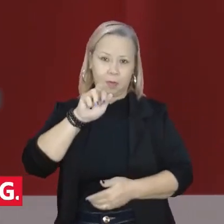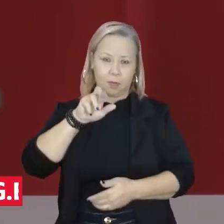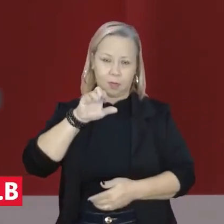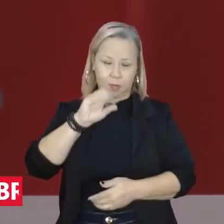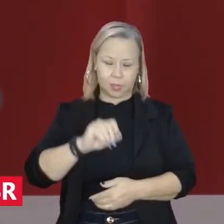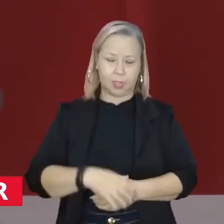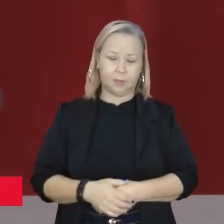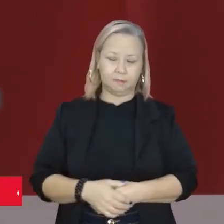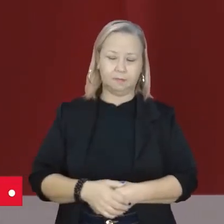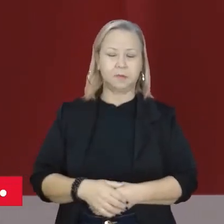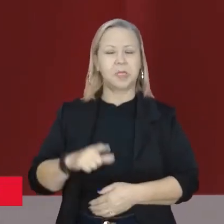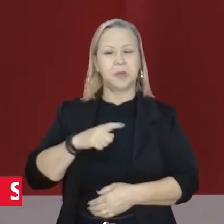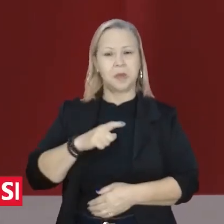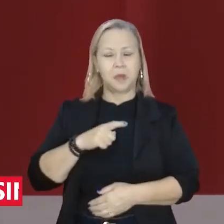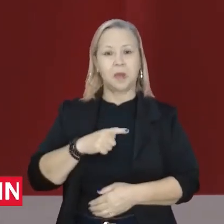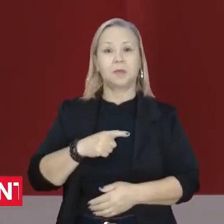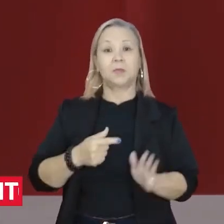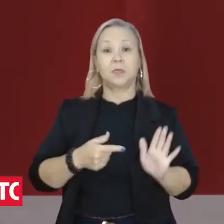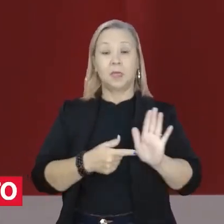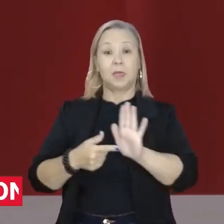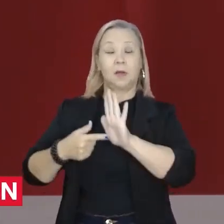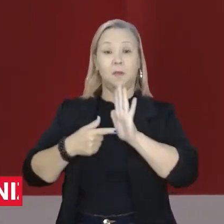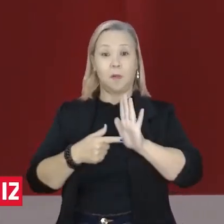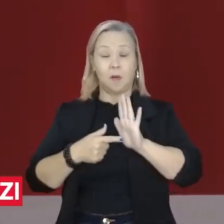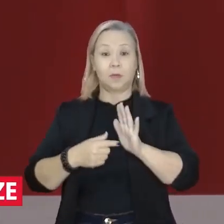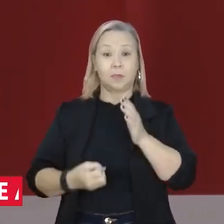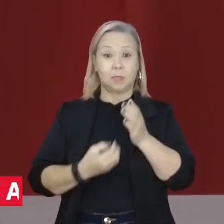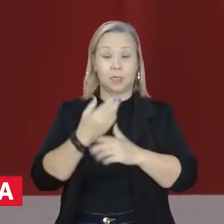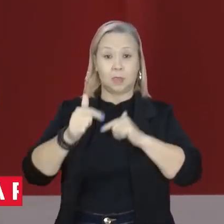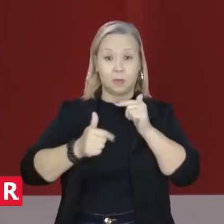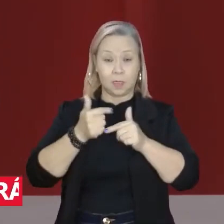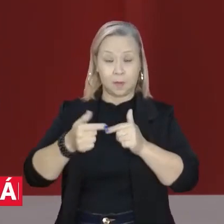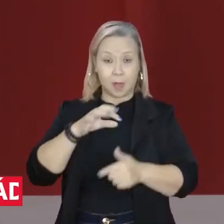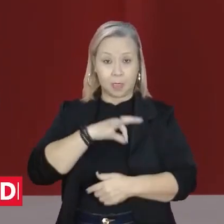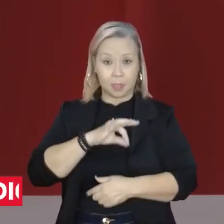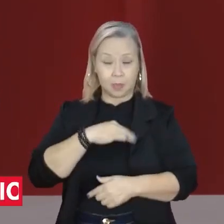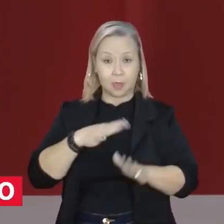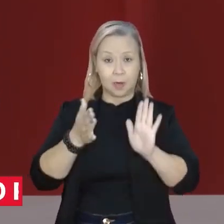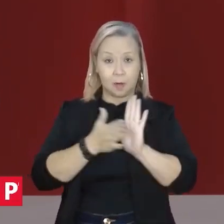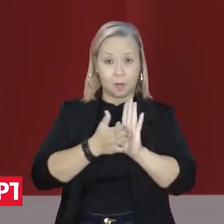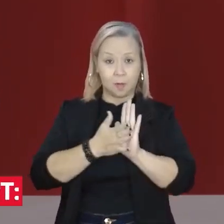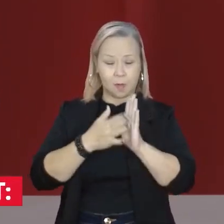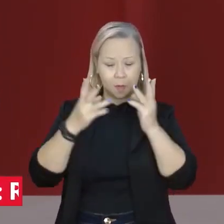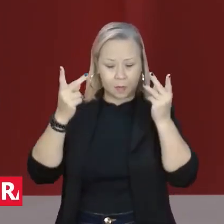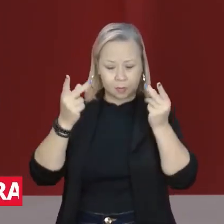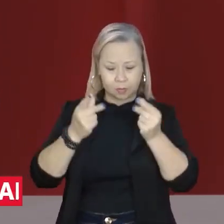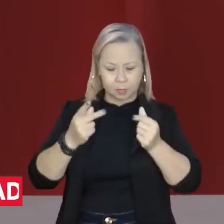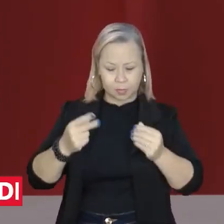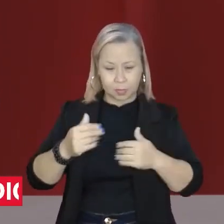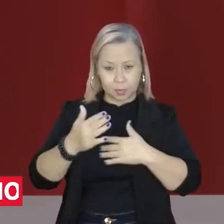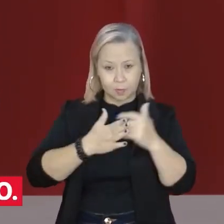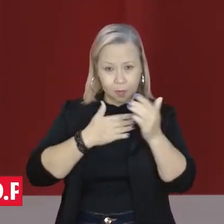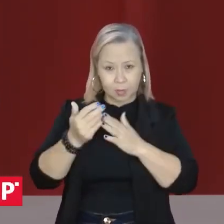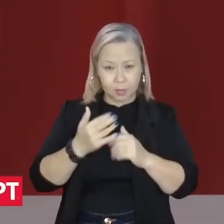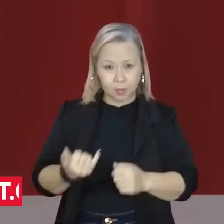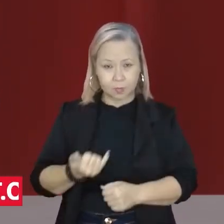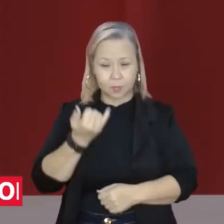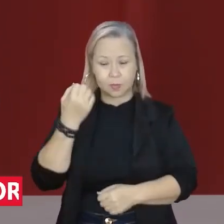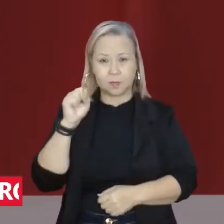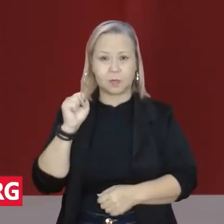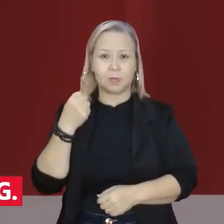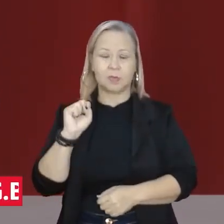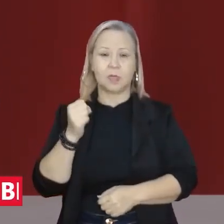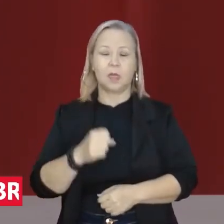que mostra uma visão de progresso, geração de empregos e renda. É uma proposta detalhada com várias ações importantes para Sergipe.